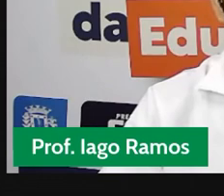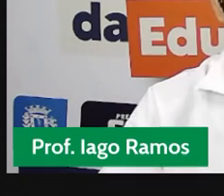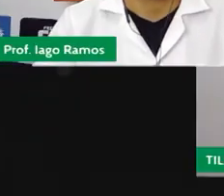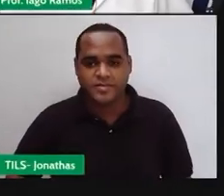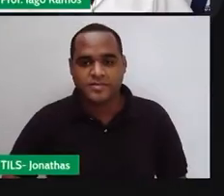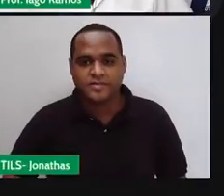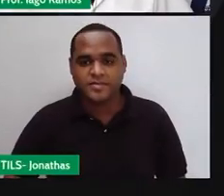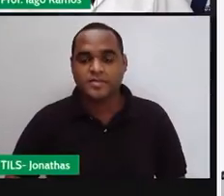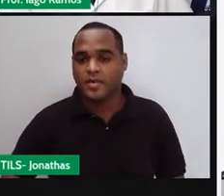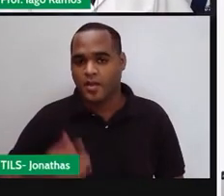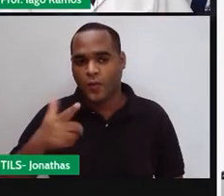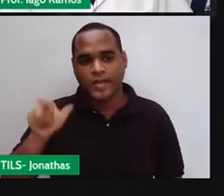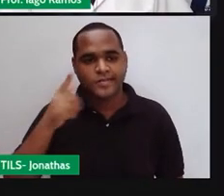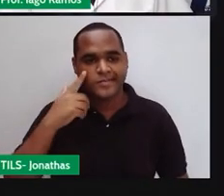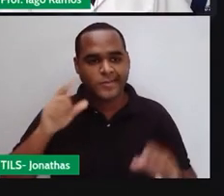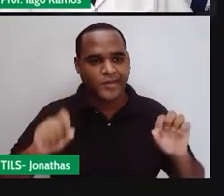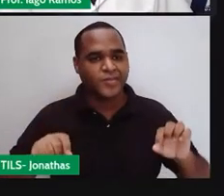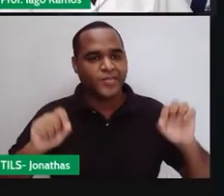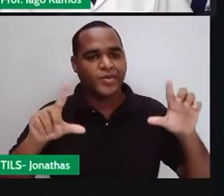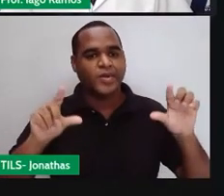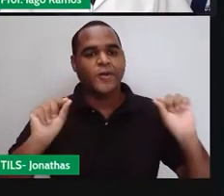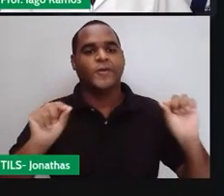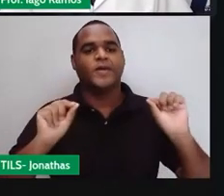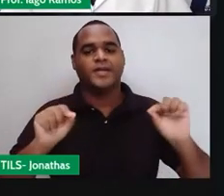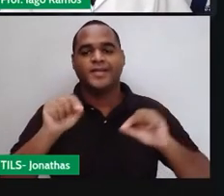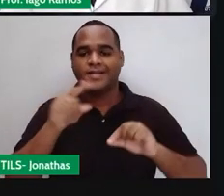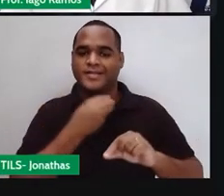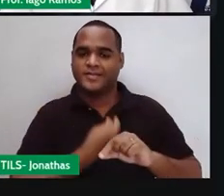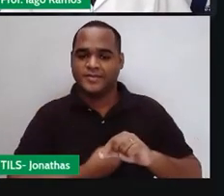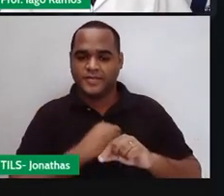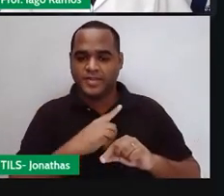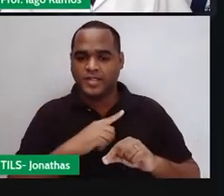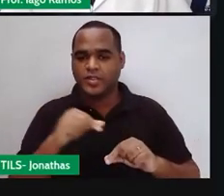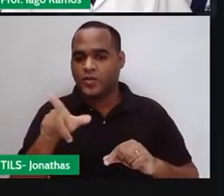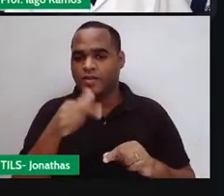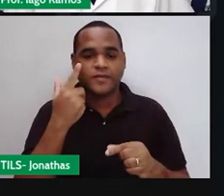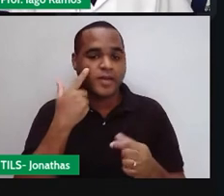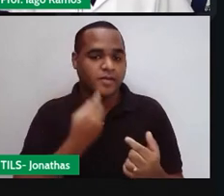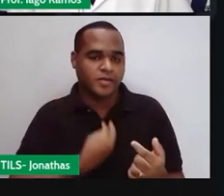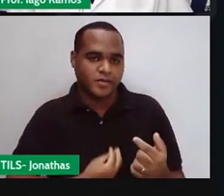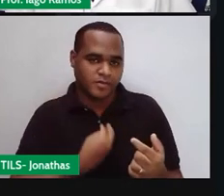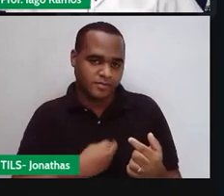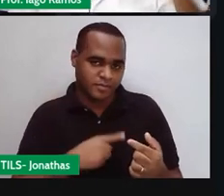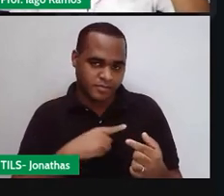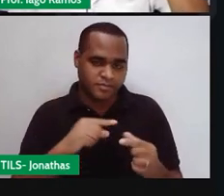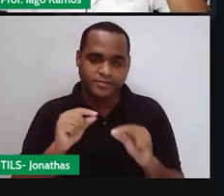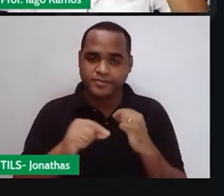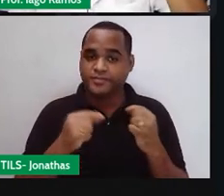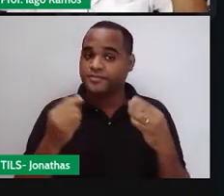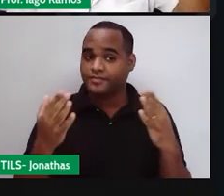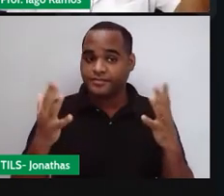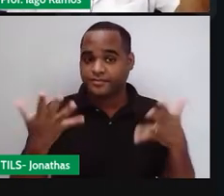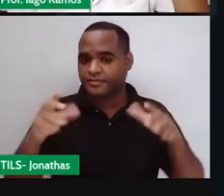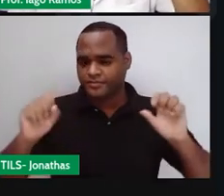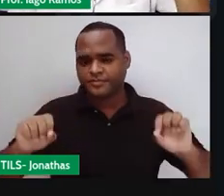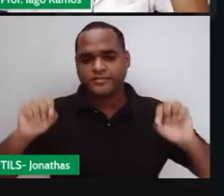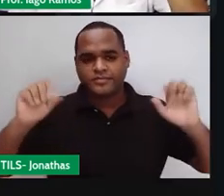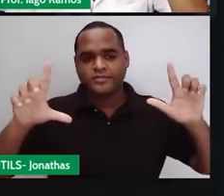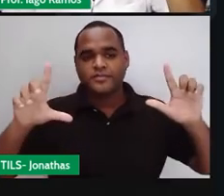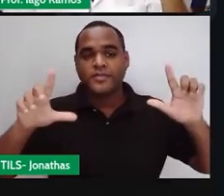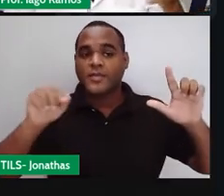E a outra tela é essa aqui, que a gente está vendo, tá bom? Já fomos ao quadro.